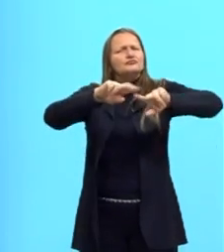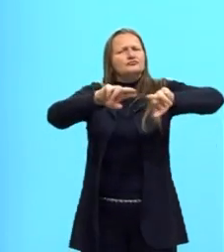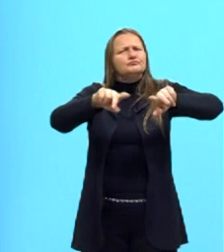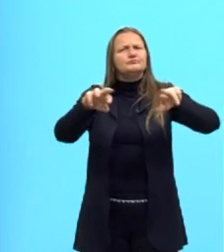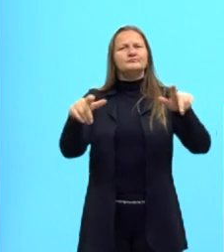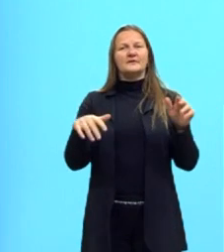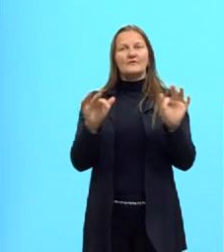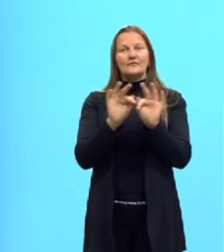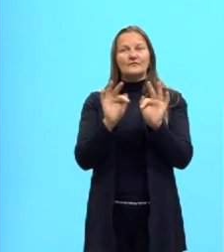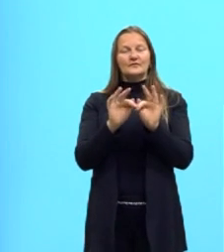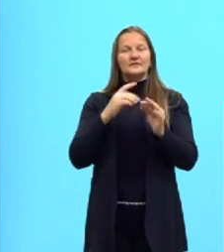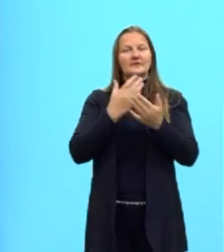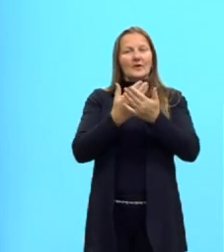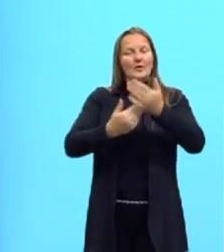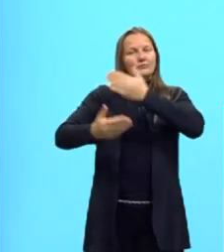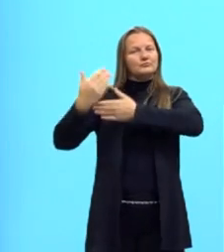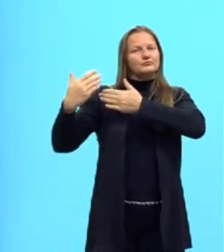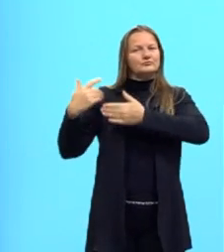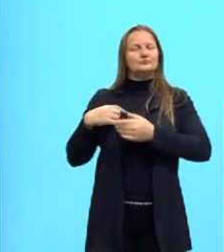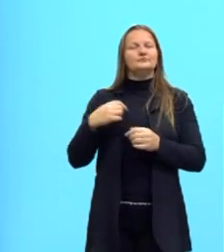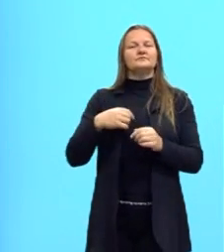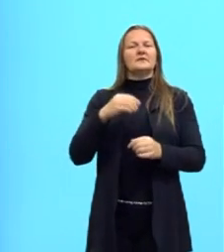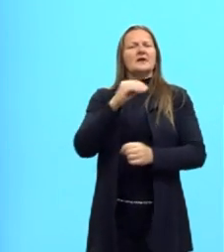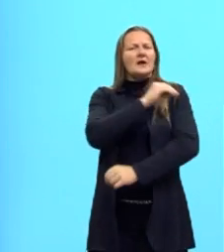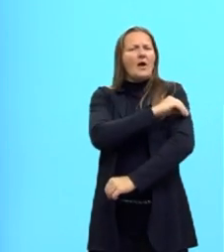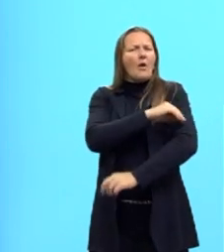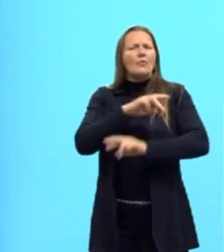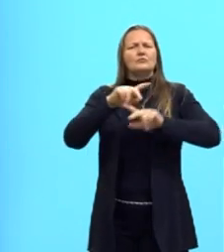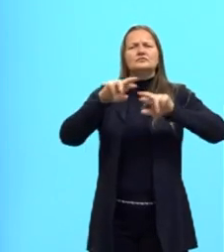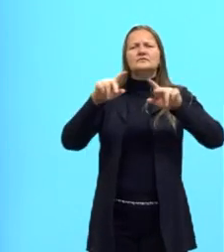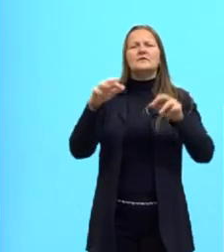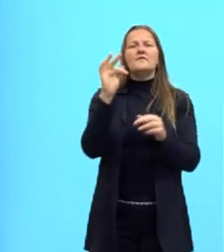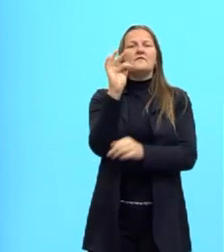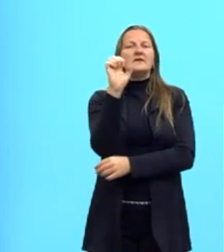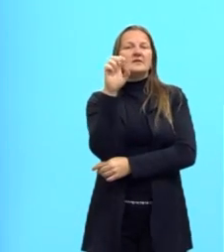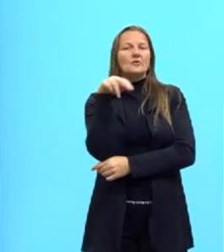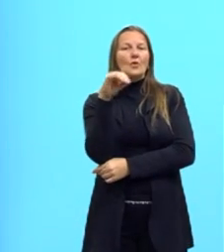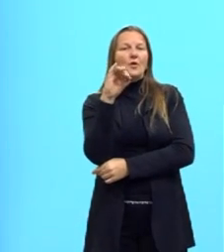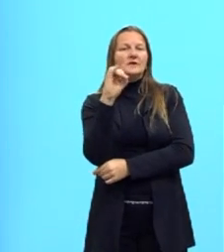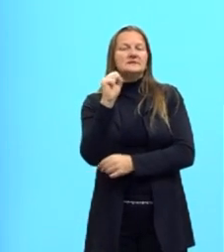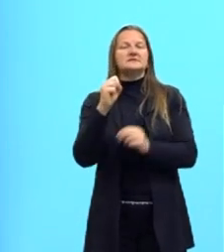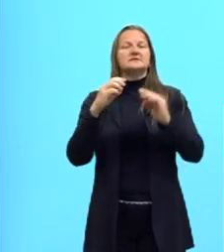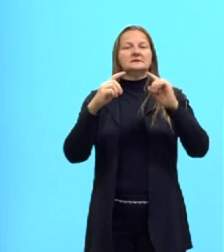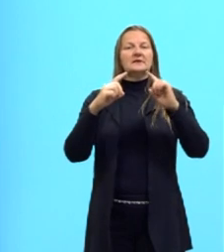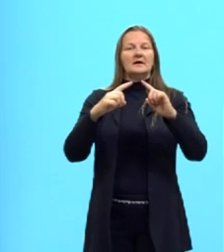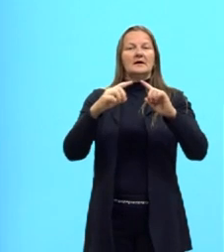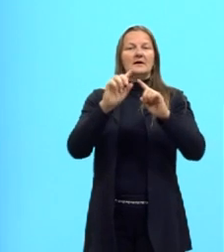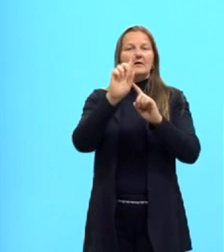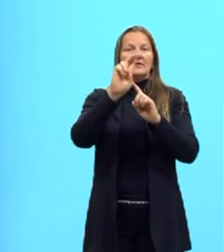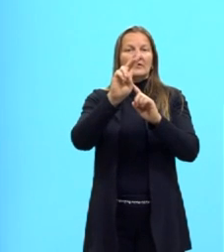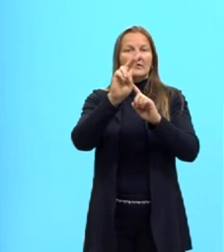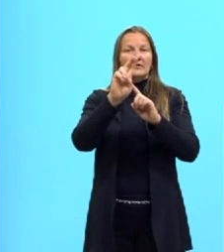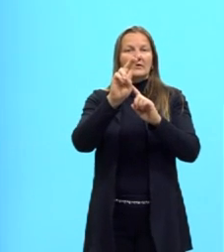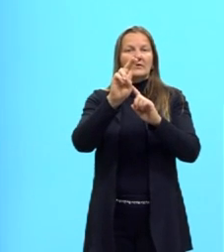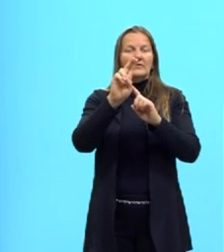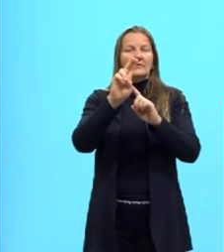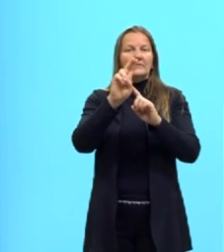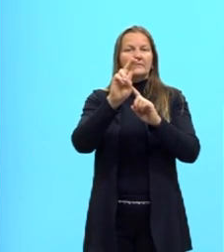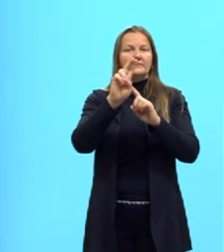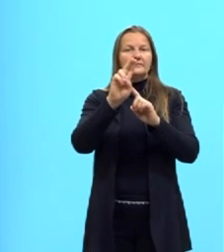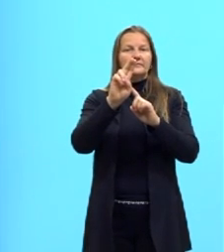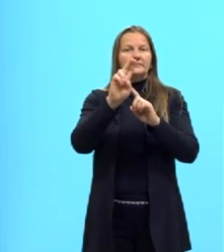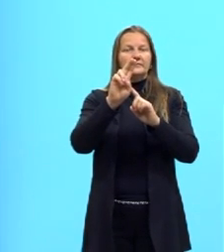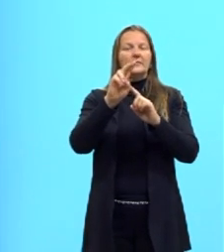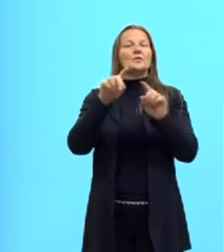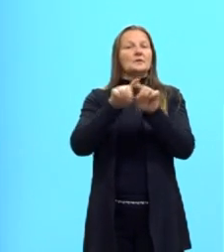nós já vimos na aula anterior os álcools, os fenóis, os aldeídos e as cetonas. E hoje nós vamos continuar vendo